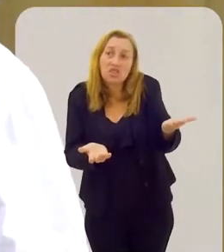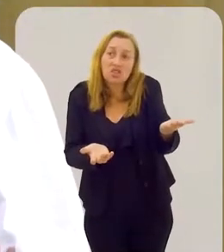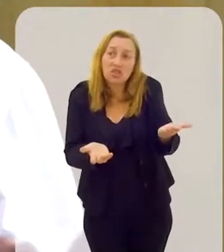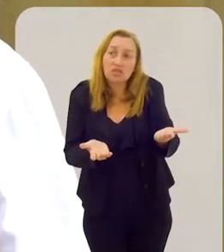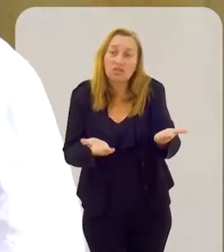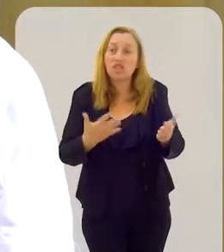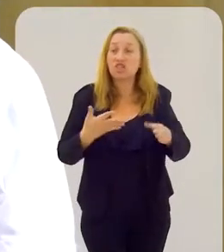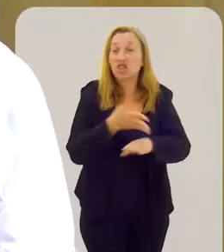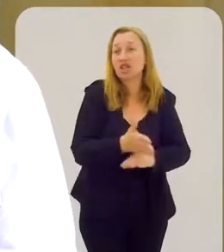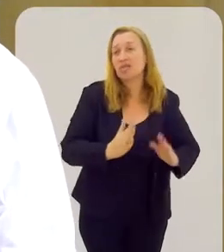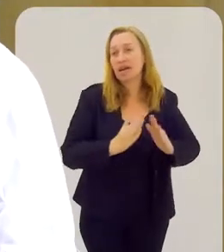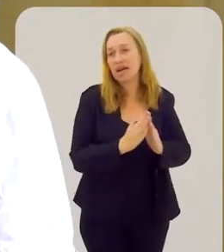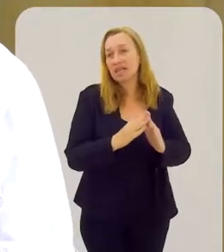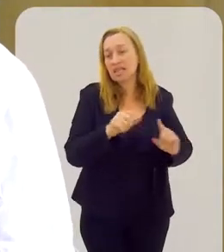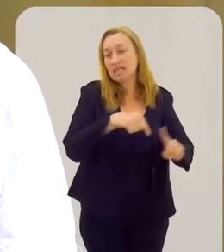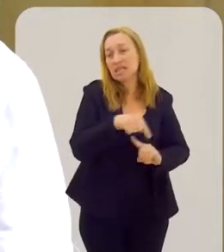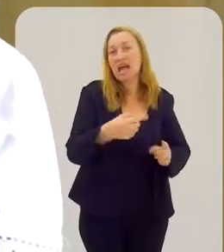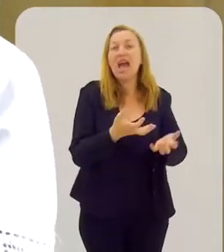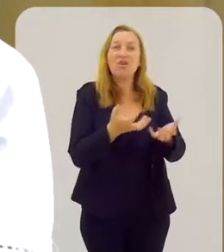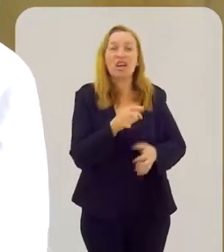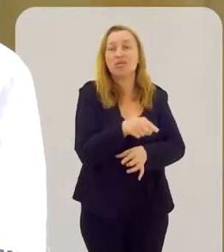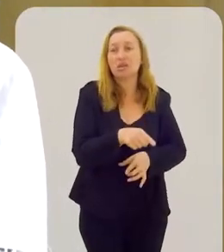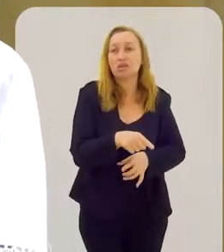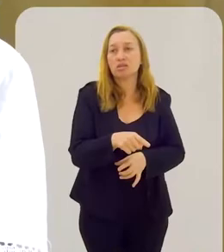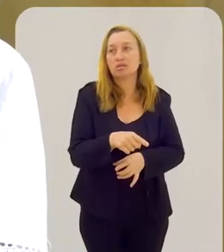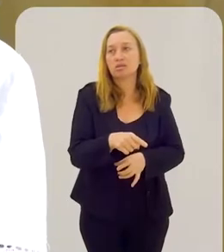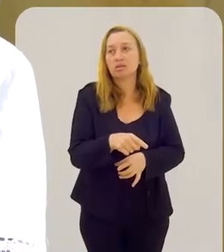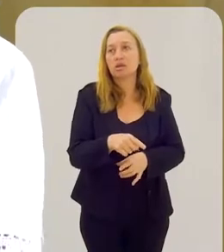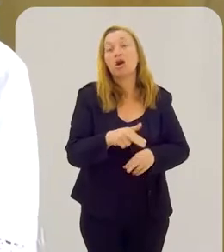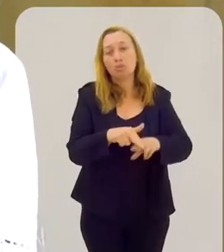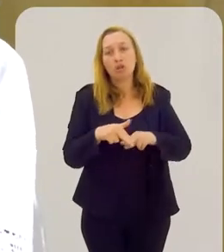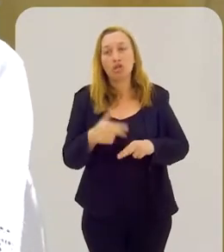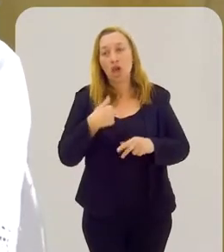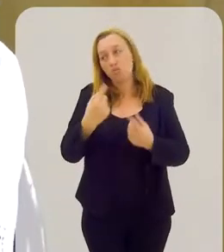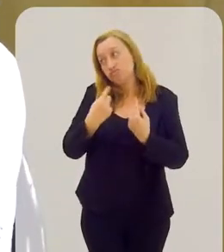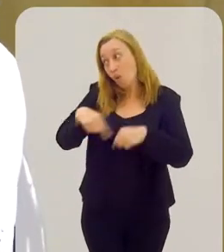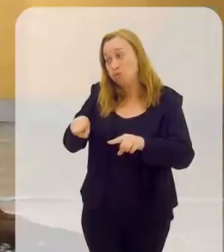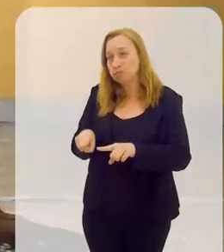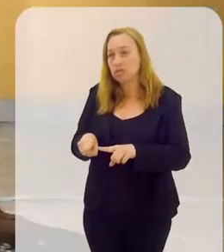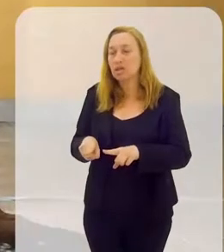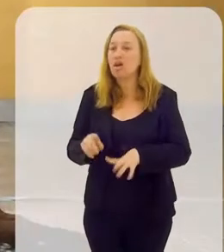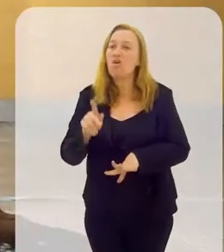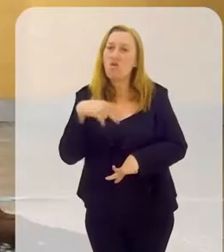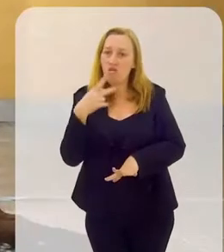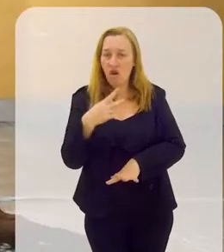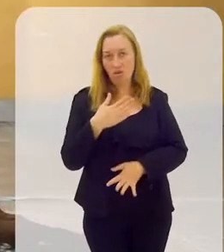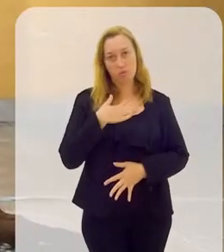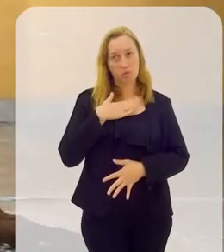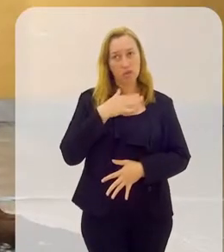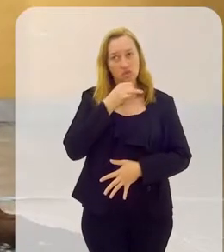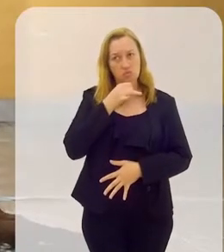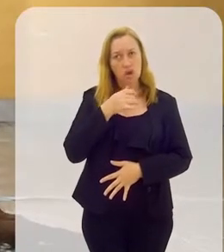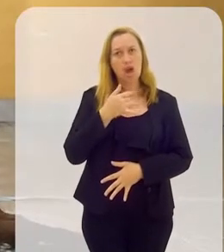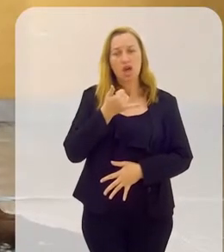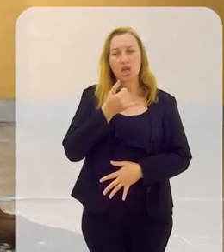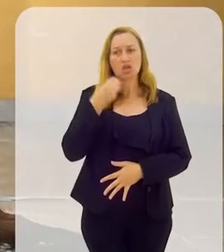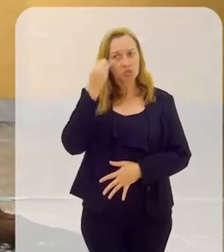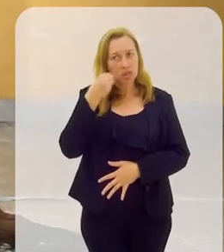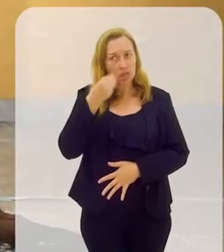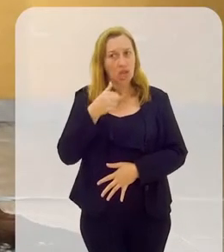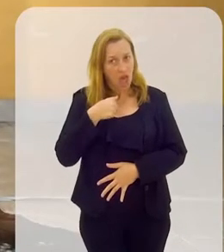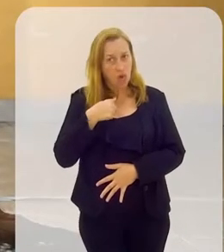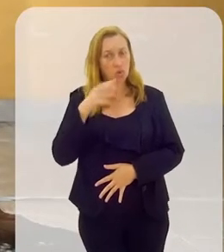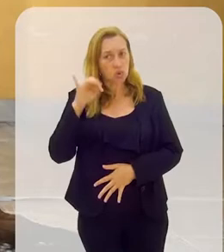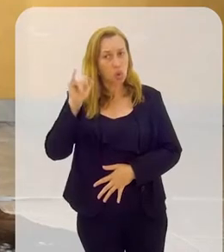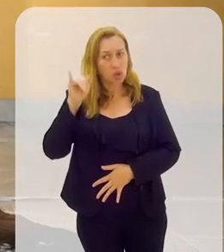perdida. Ela vai chegar numa casa de santo, ah, é isso que eu quero. É por isso que eu sou contra. Eu falo por mim. Eu, Tony do